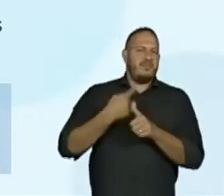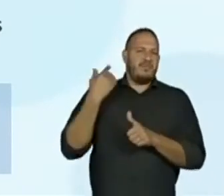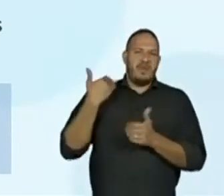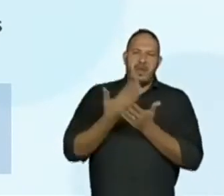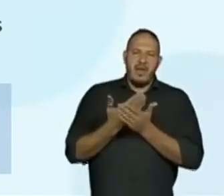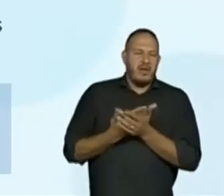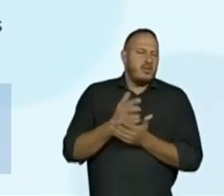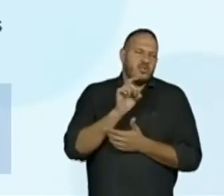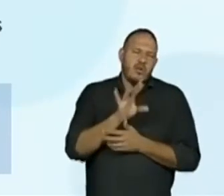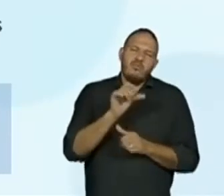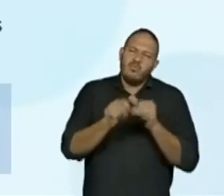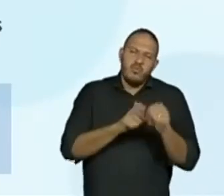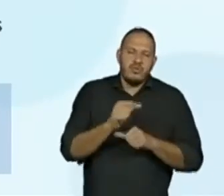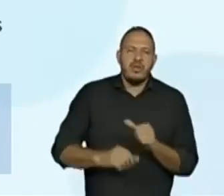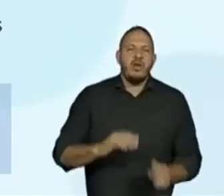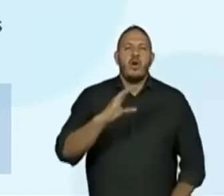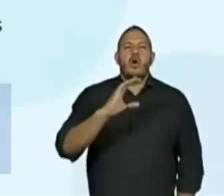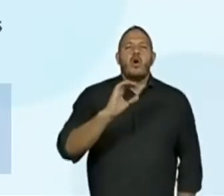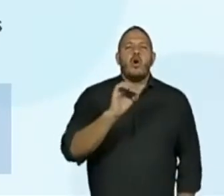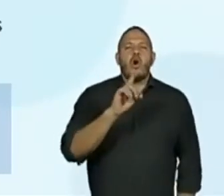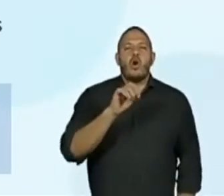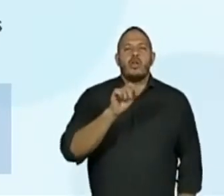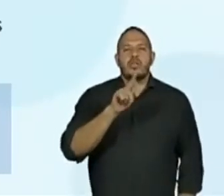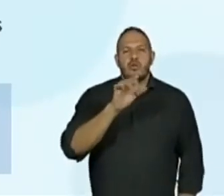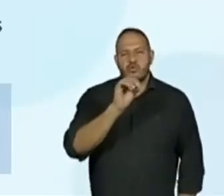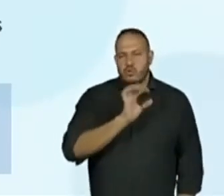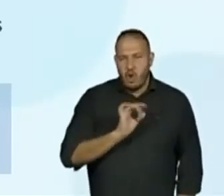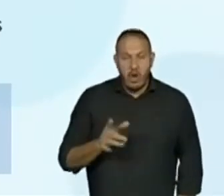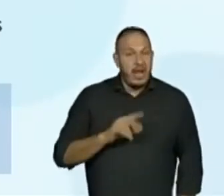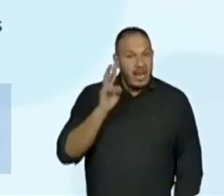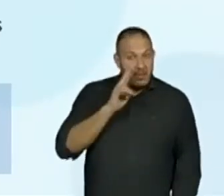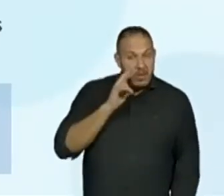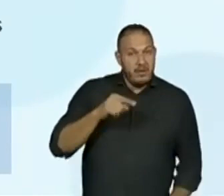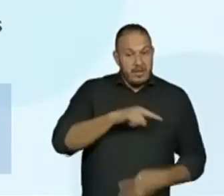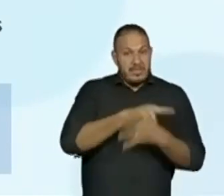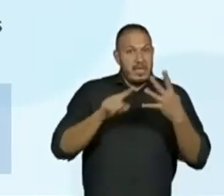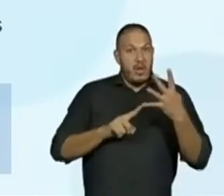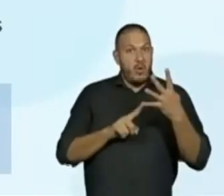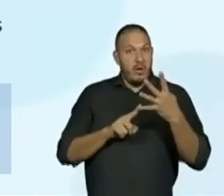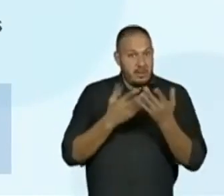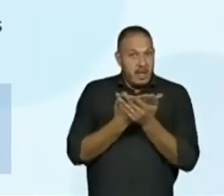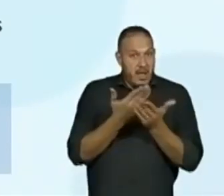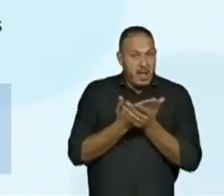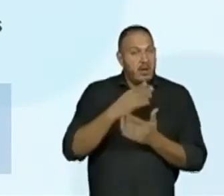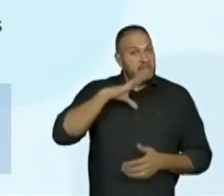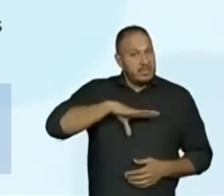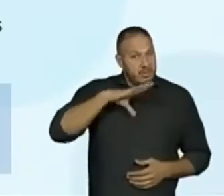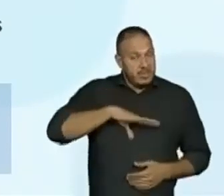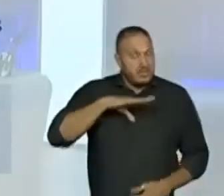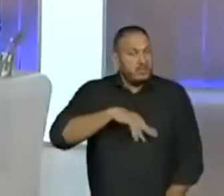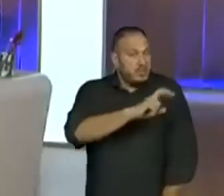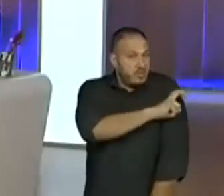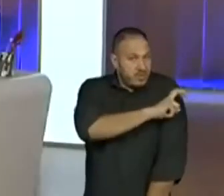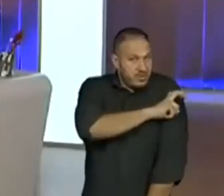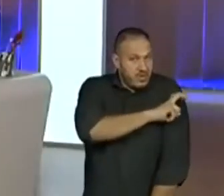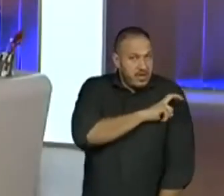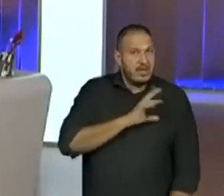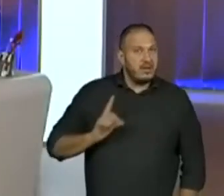Só o código pra vocês. Lembrando que essa é a quarta aula de língua portuguesa do quinto ano.